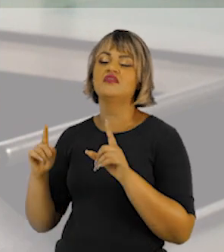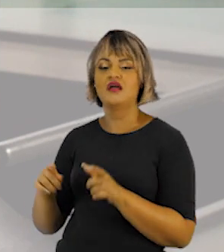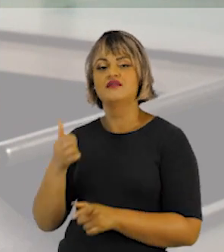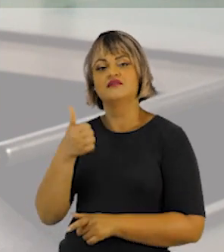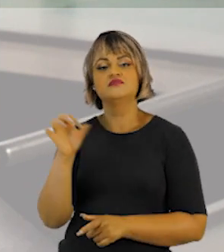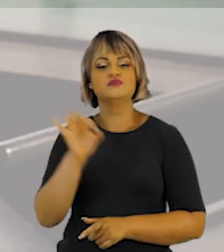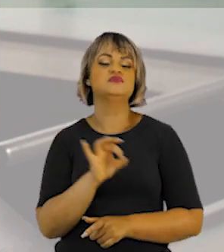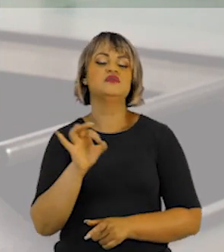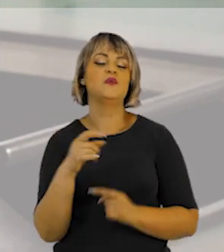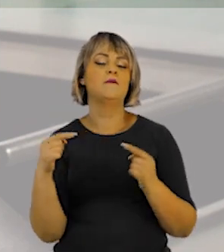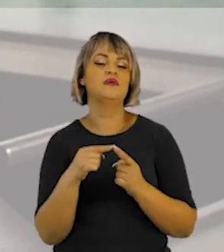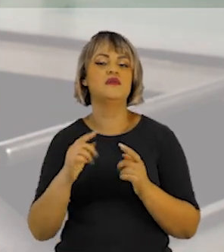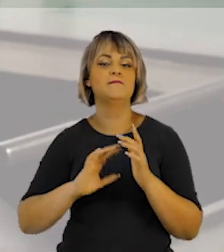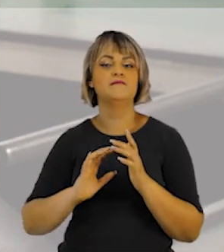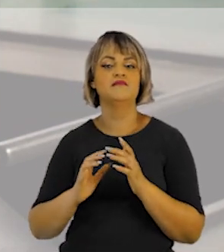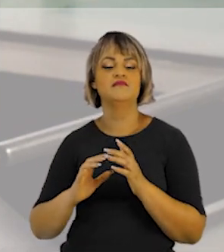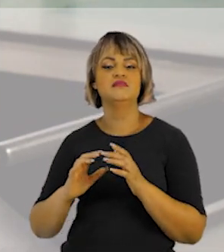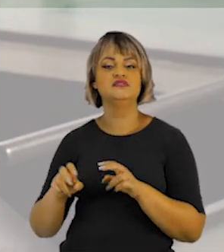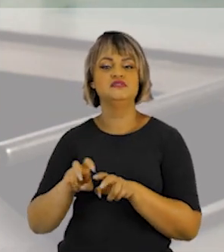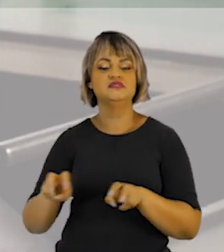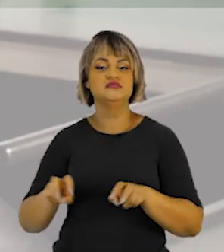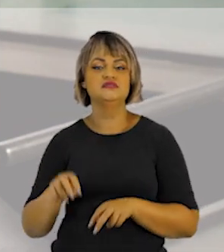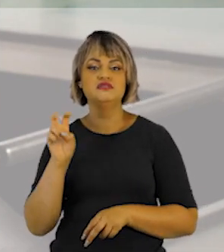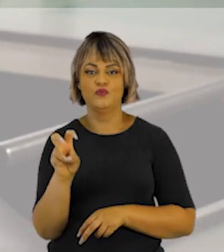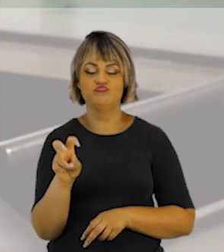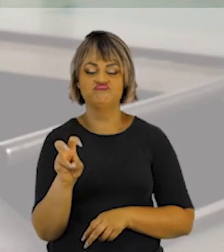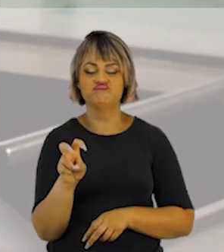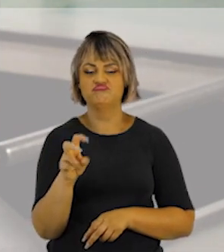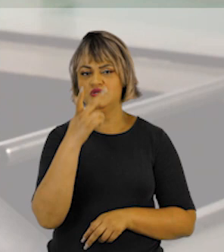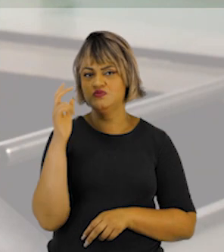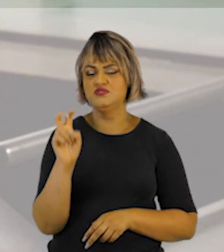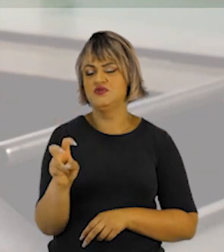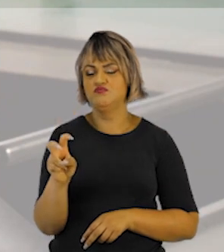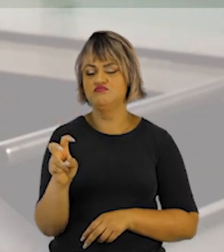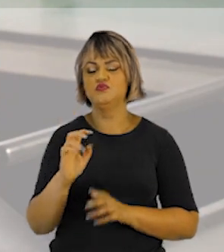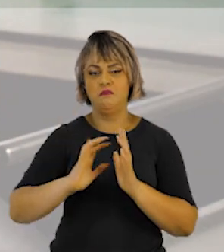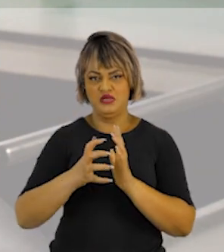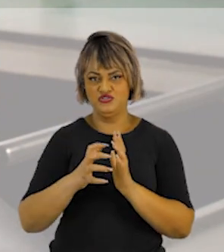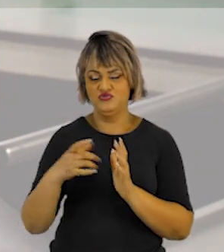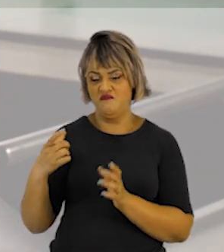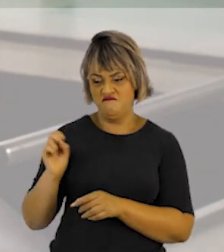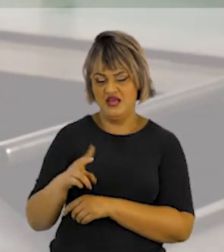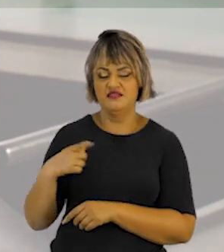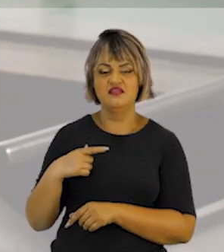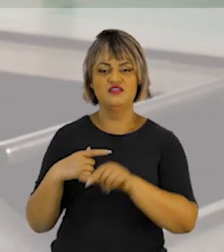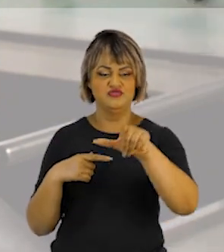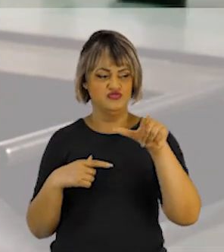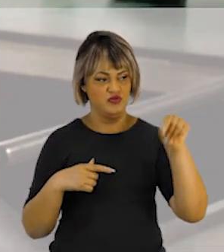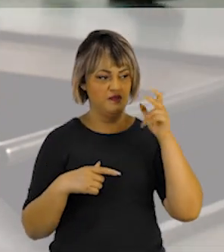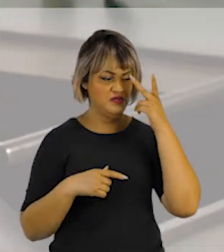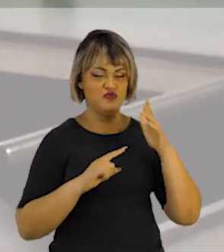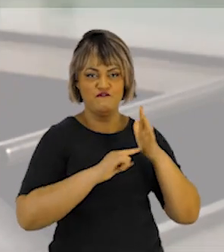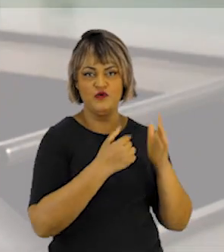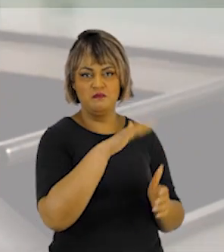imaginar que esses 10% representem 5 cadeiras. Os 5 candidatos mais votados do Partido A estarão eleitos. Então